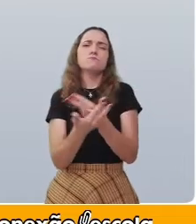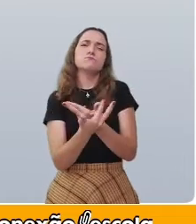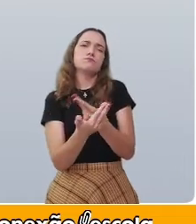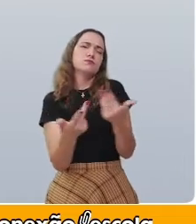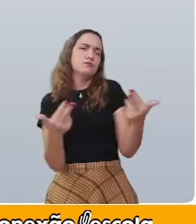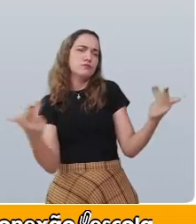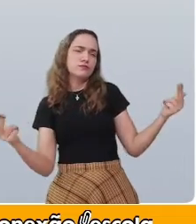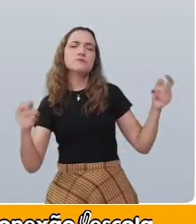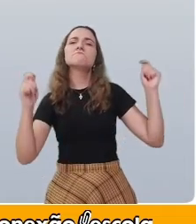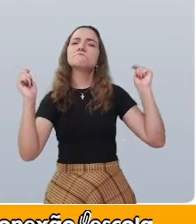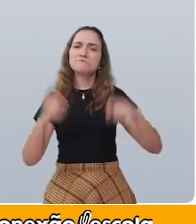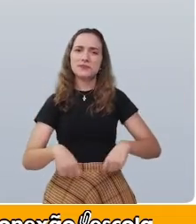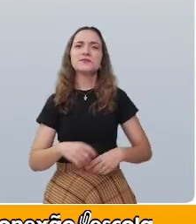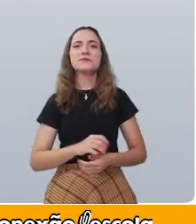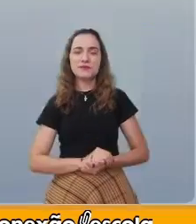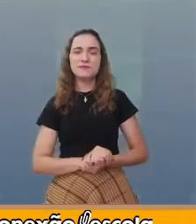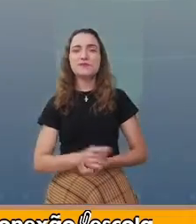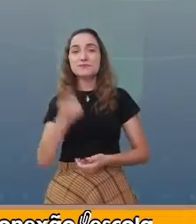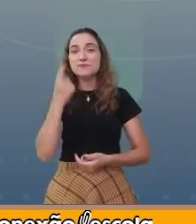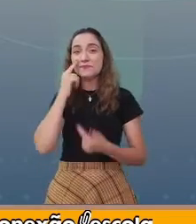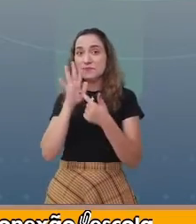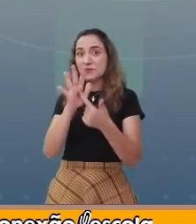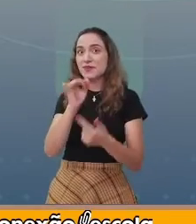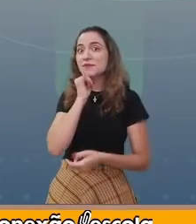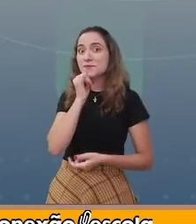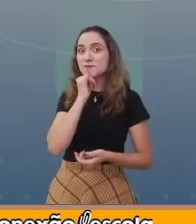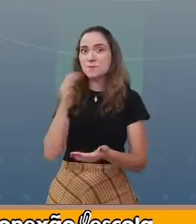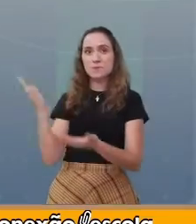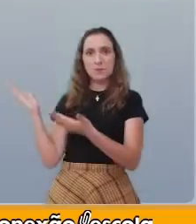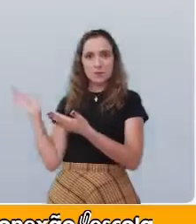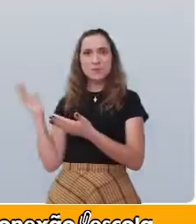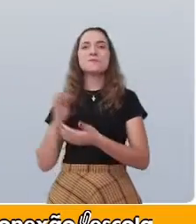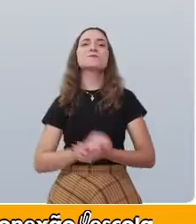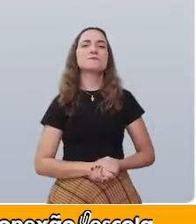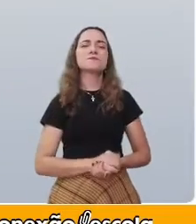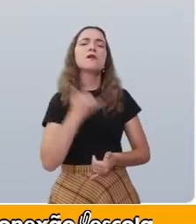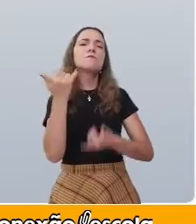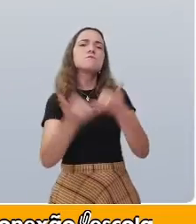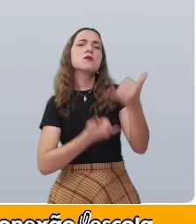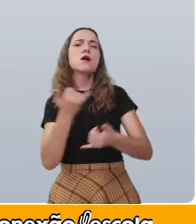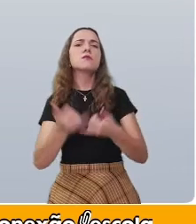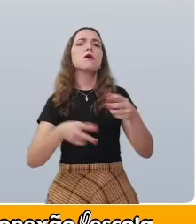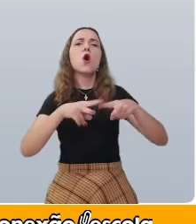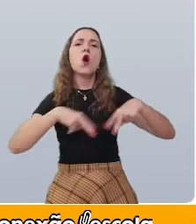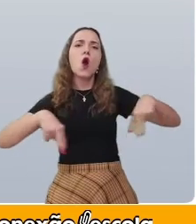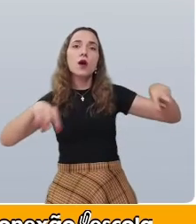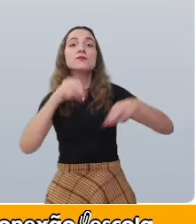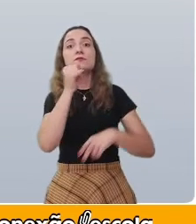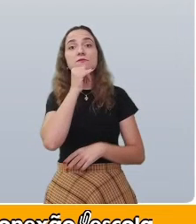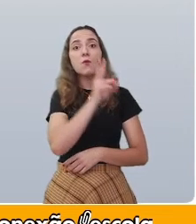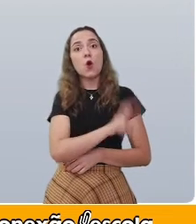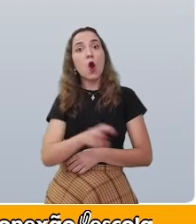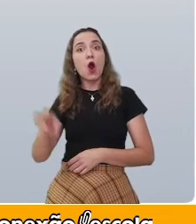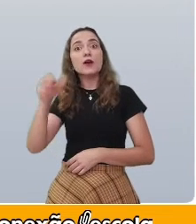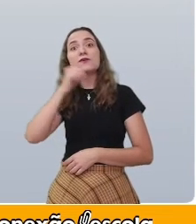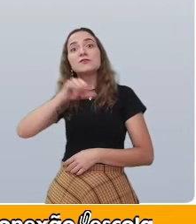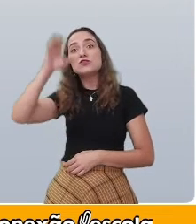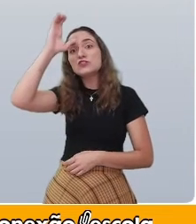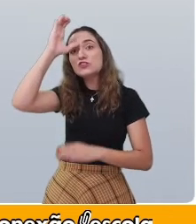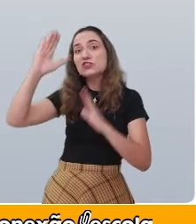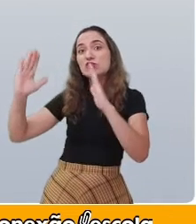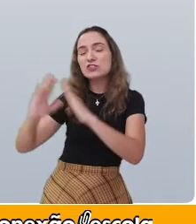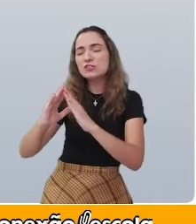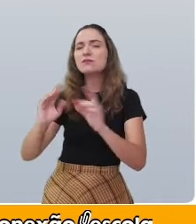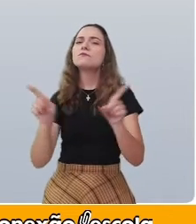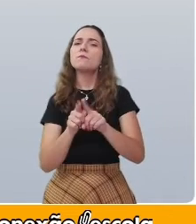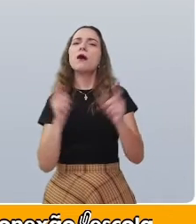mãos e outras possibilidades. Vejam aí os exemplos. Brincadeira de roda, corre com o tia. Brincadeira de pular